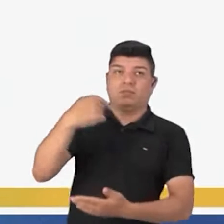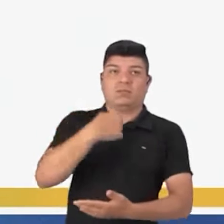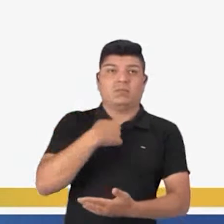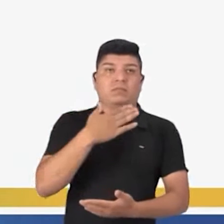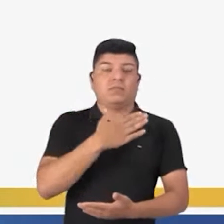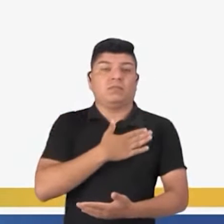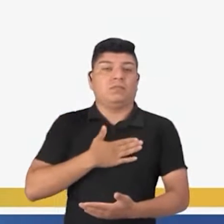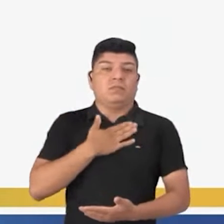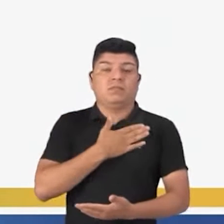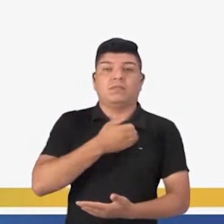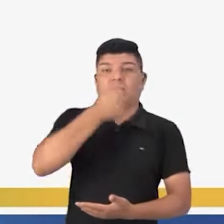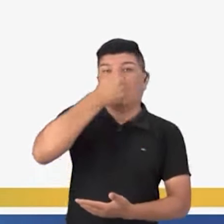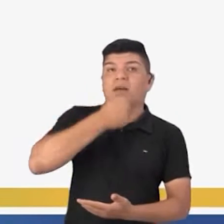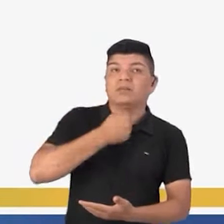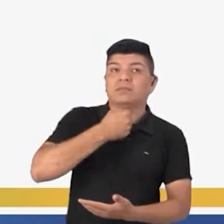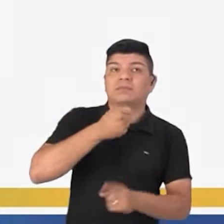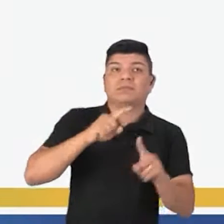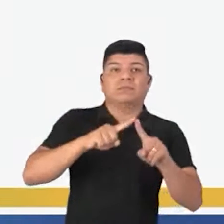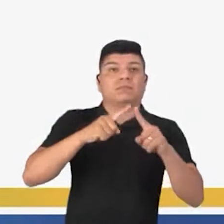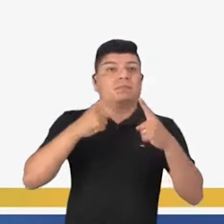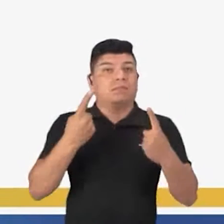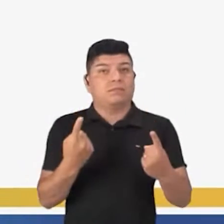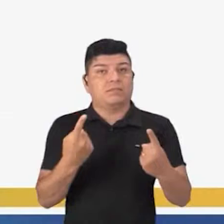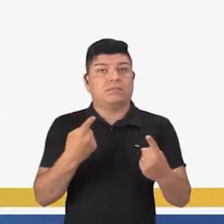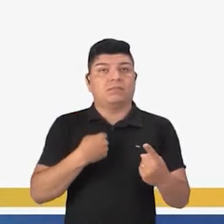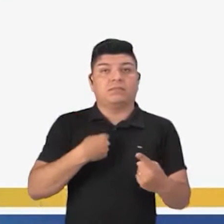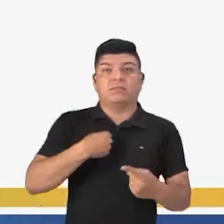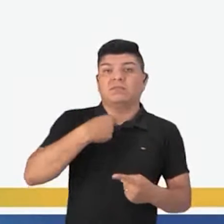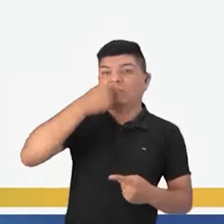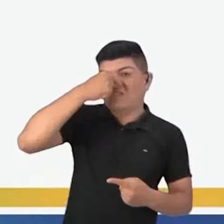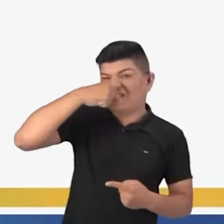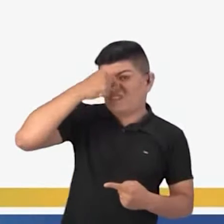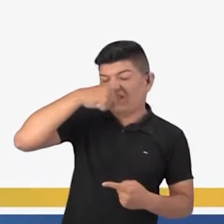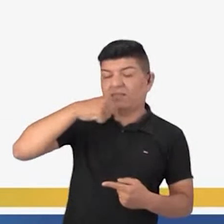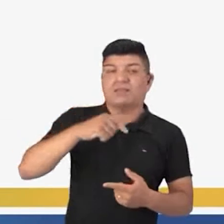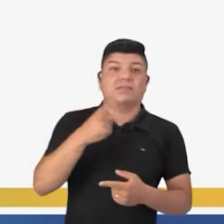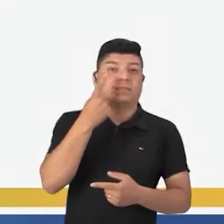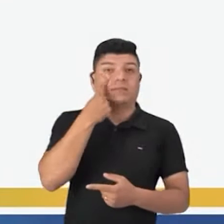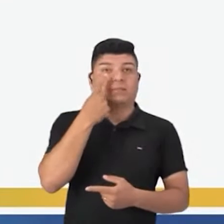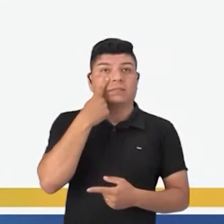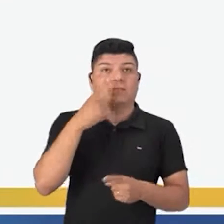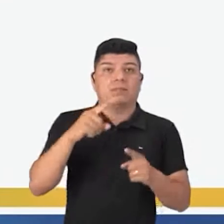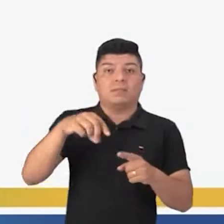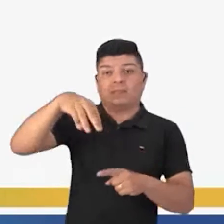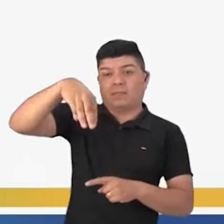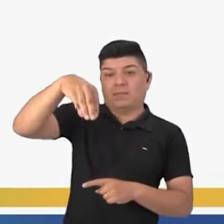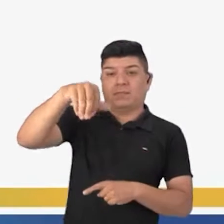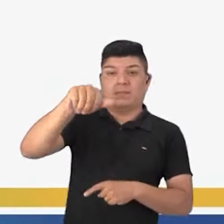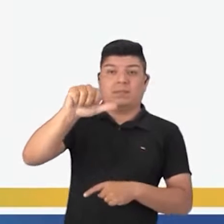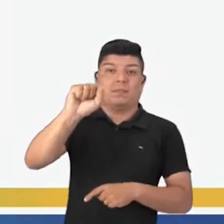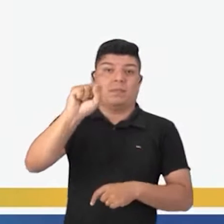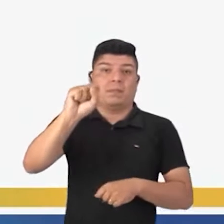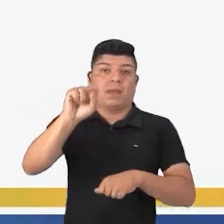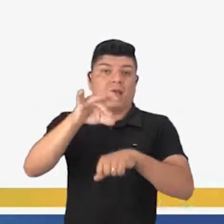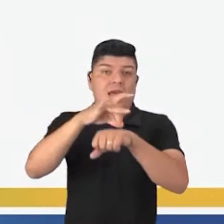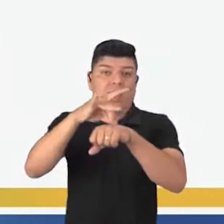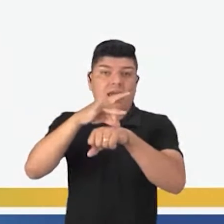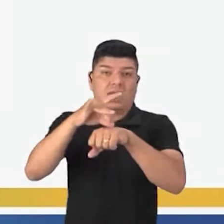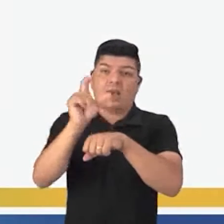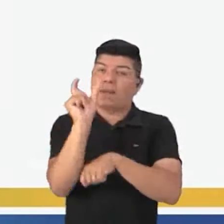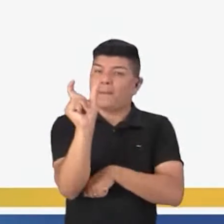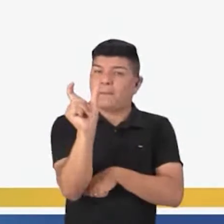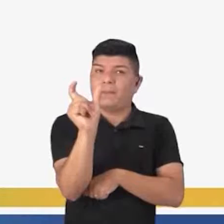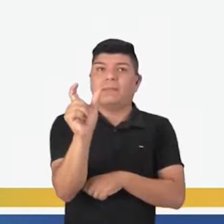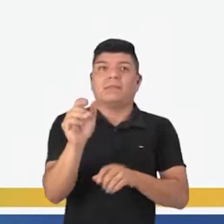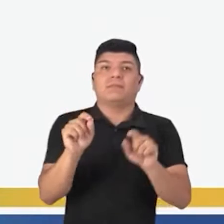gosto de sorvete, mas estou gripado. Vejam aí o mas em negrito. É o nosso